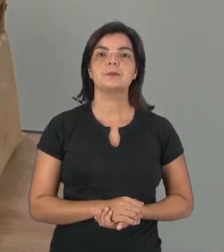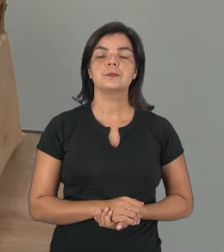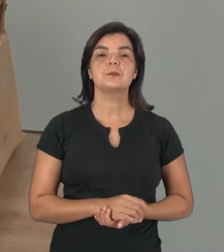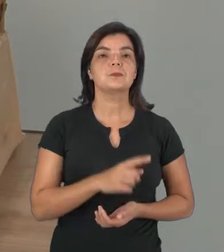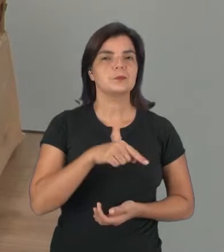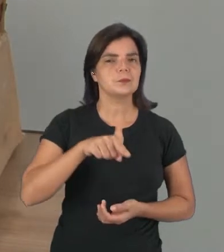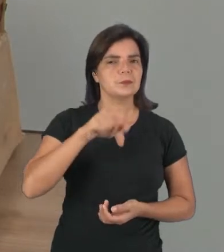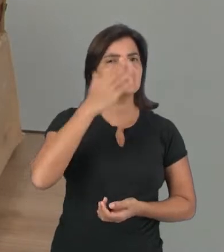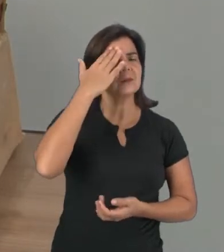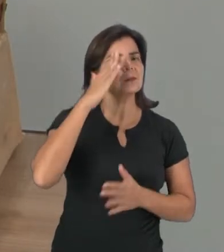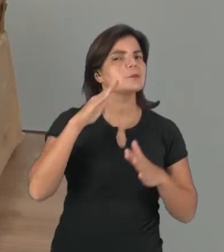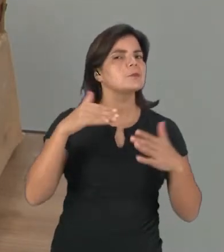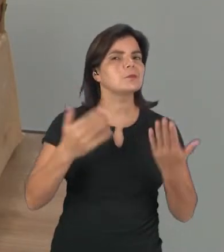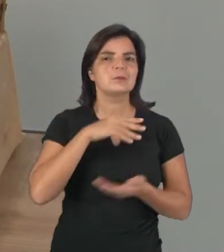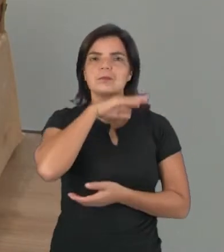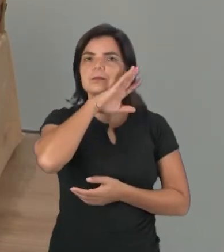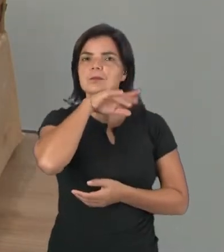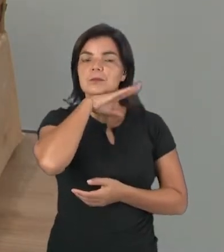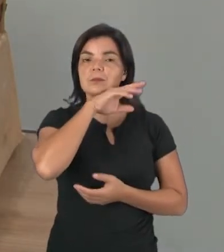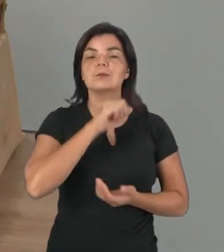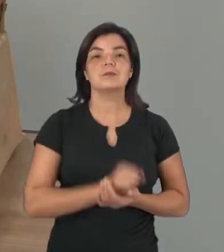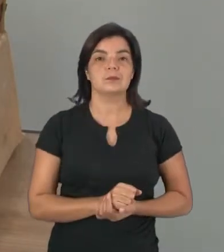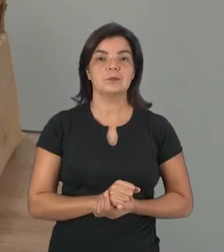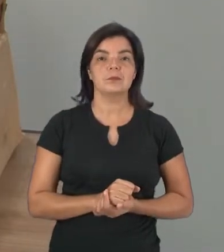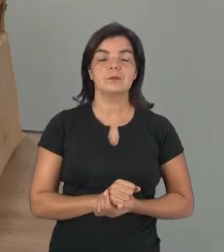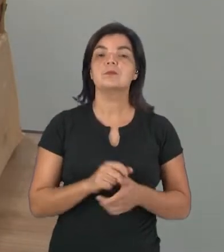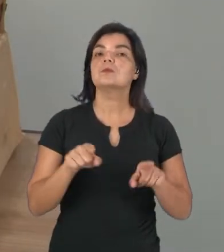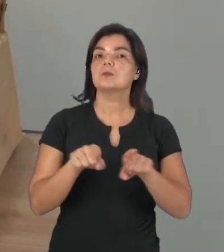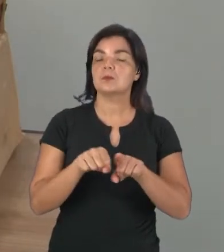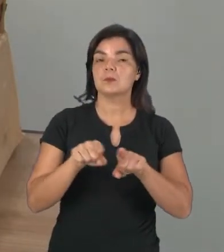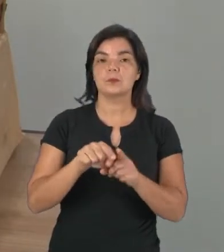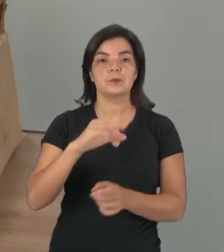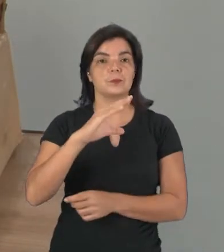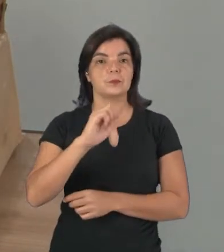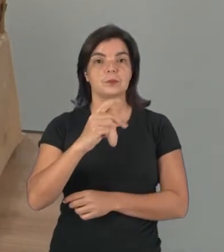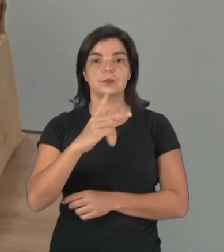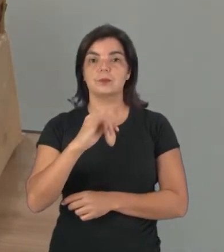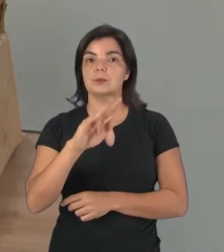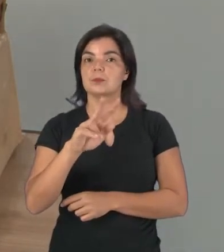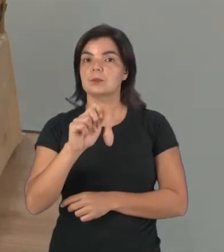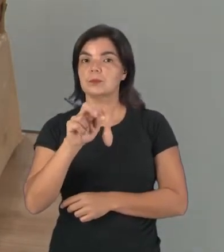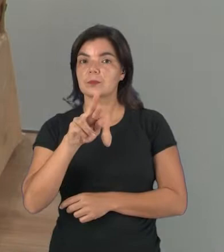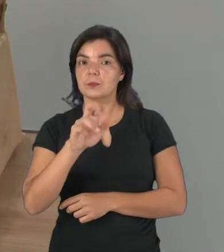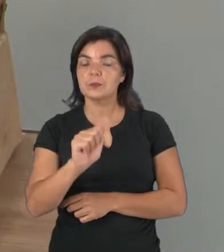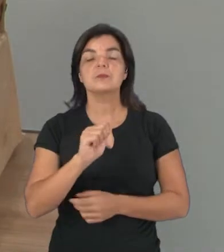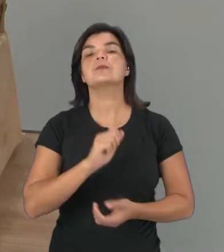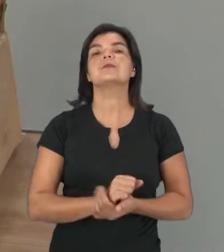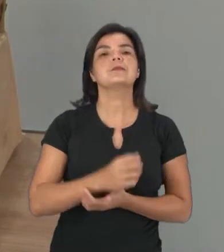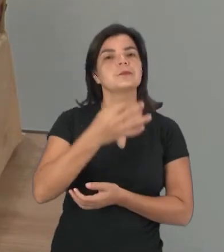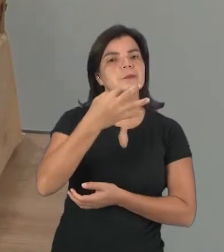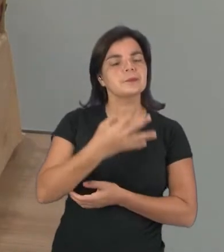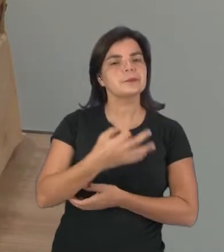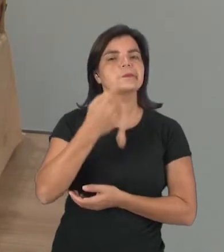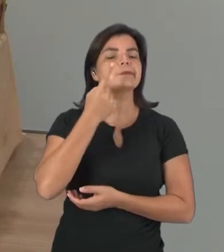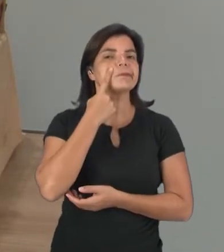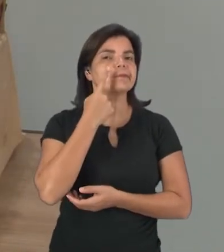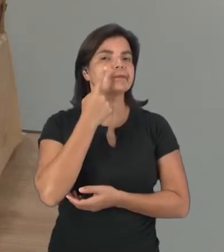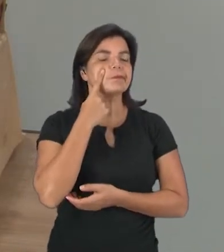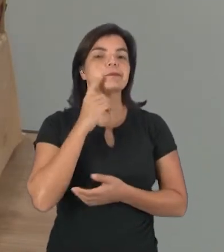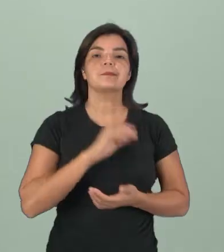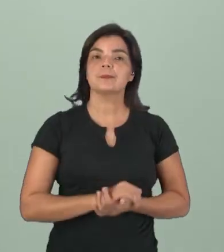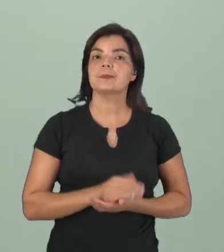Alguém sabe qual é este animal? É uma capivara, a imagem de uma capivara. Certo, crianças? Então, vamos